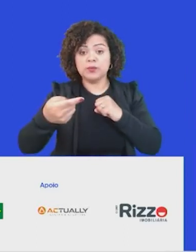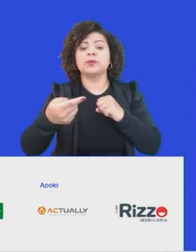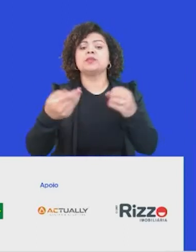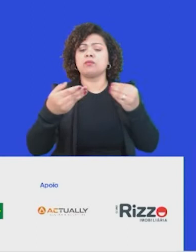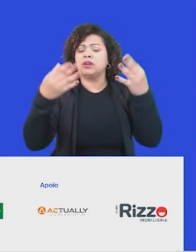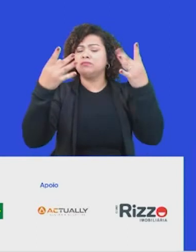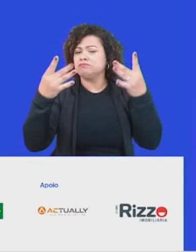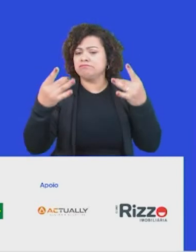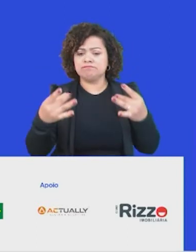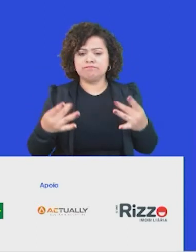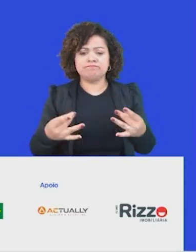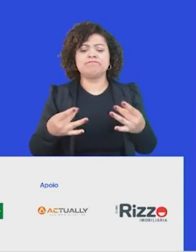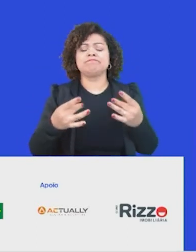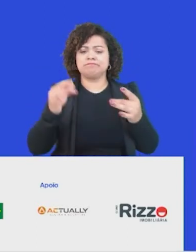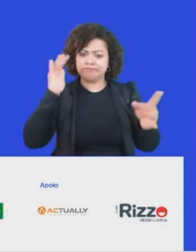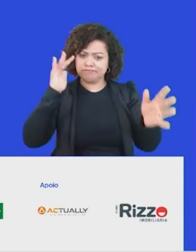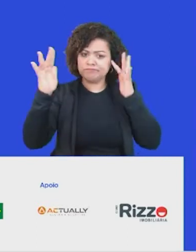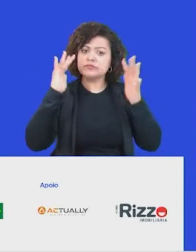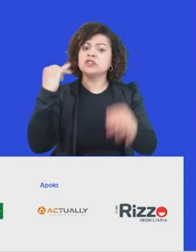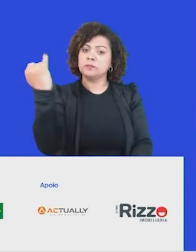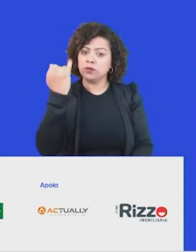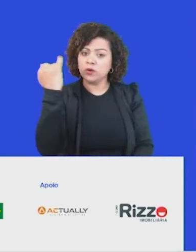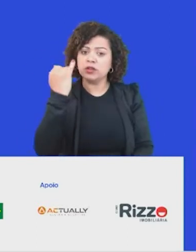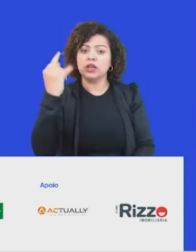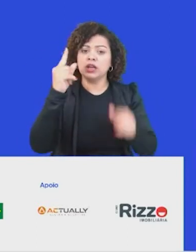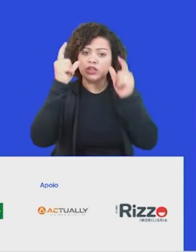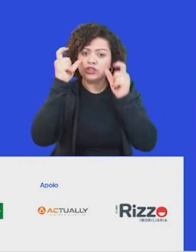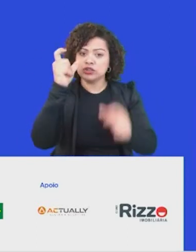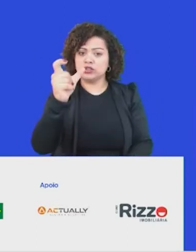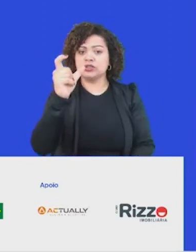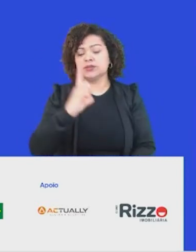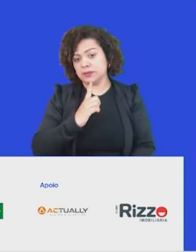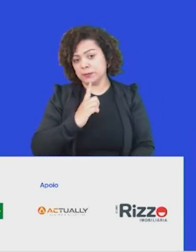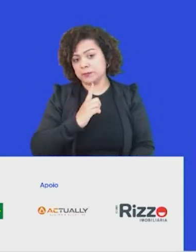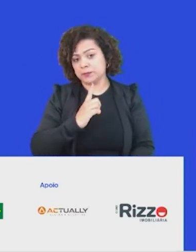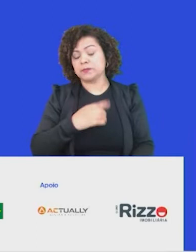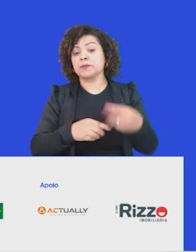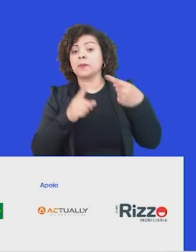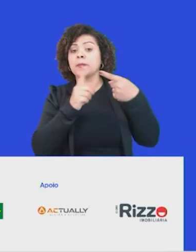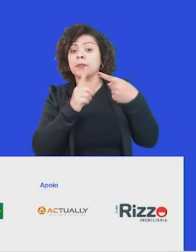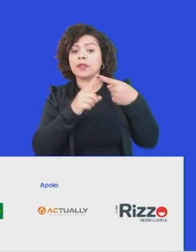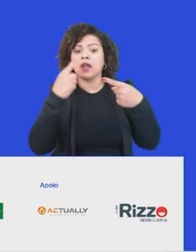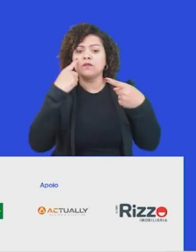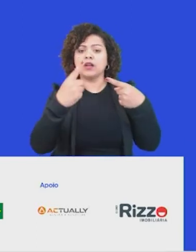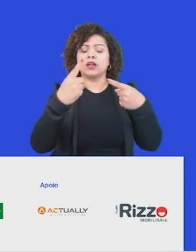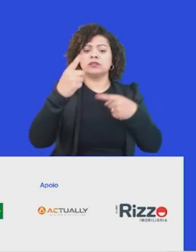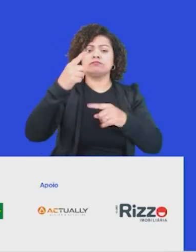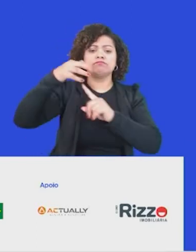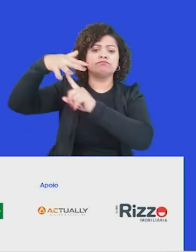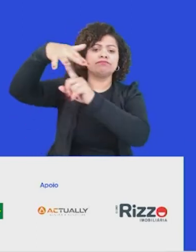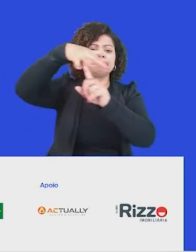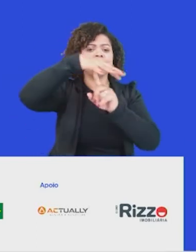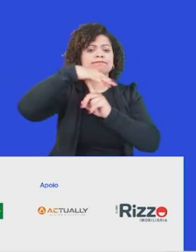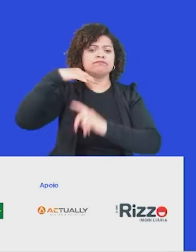questões bem relevantes para a gente se atentar. A primeira delas, quando a gente olha da perspectiva ambiental, é que